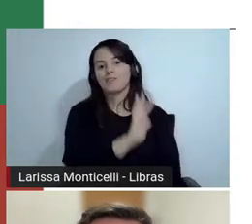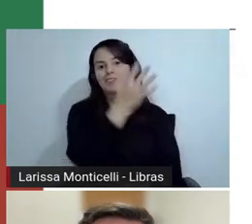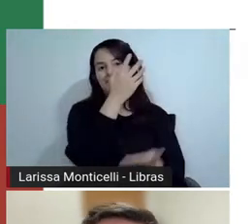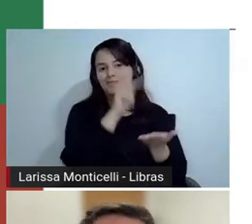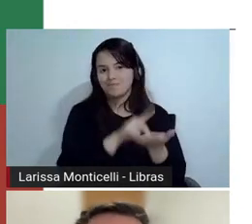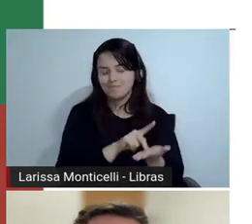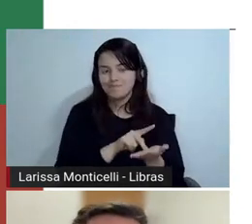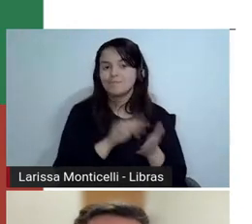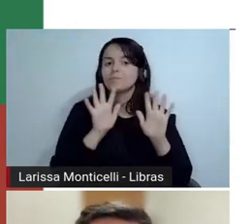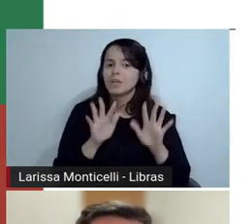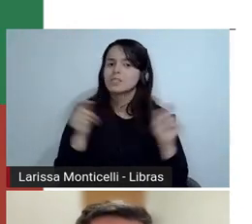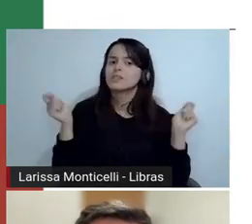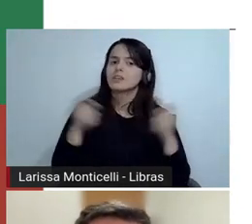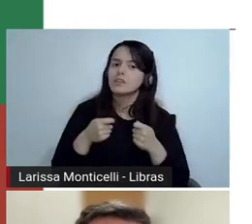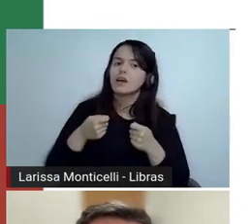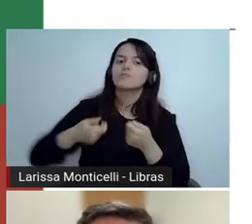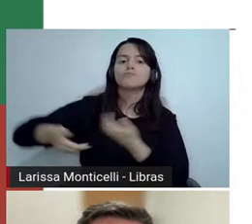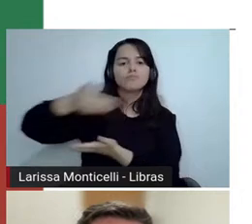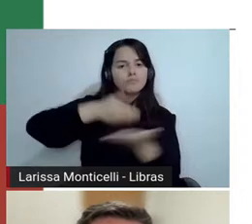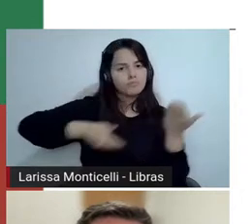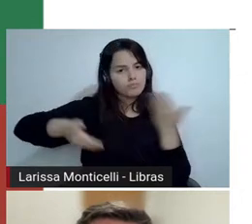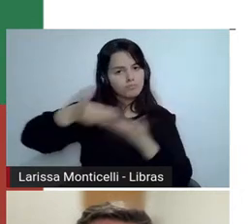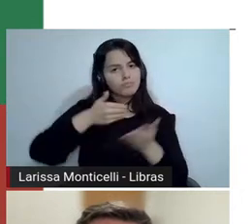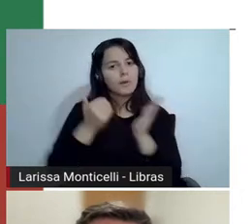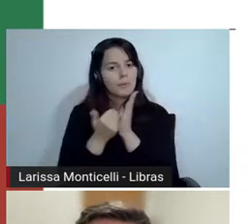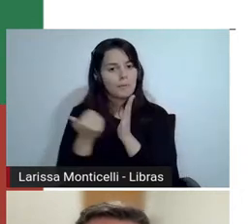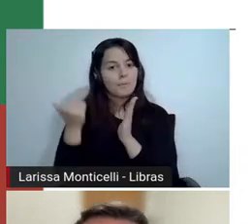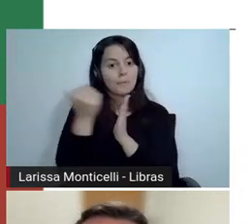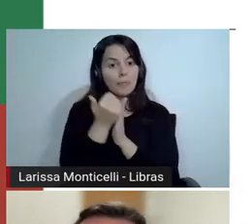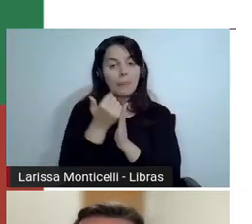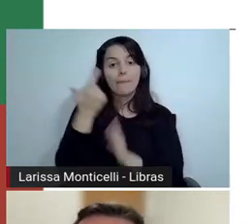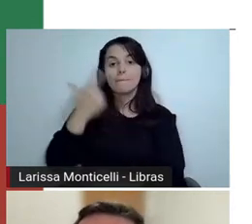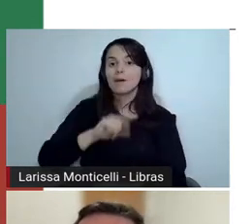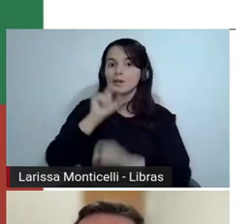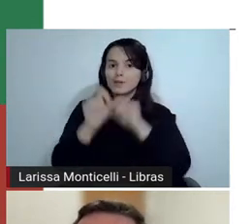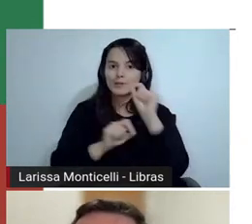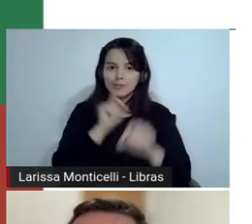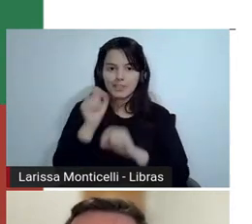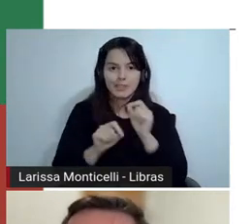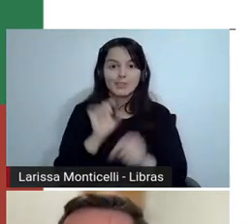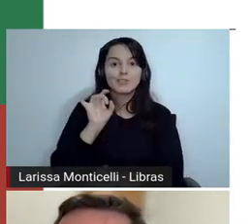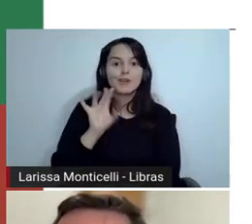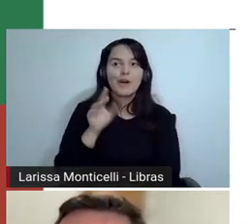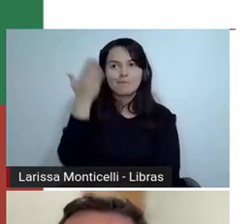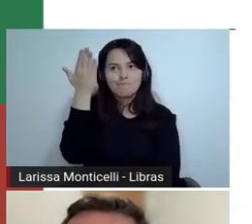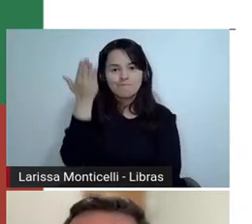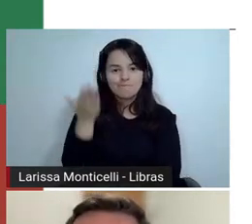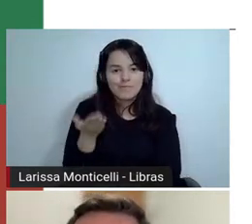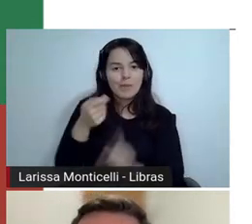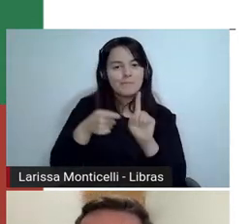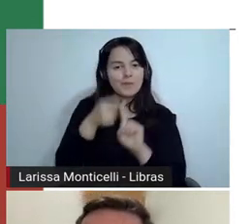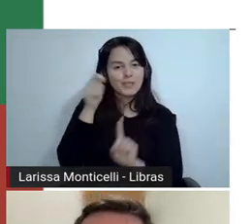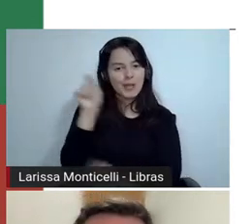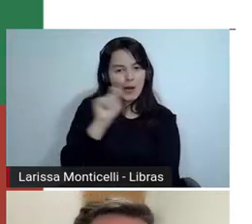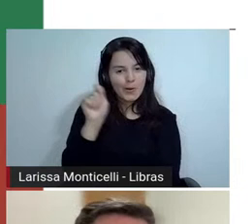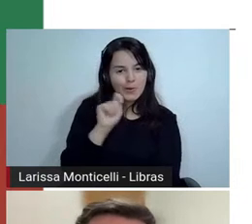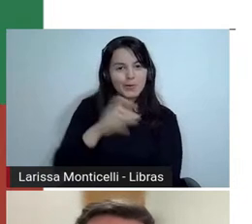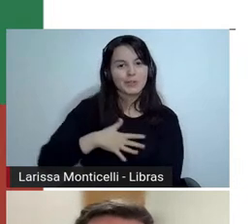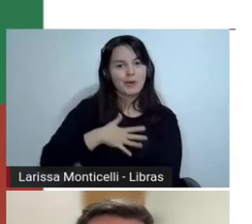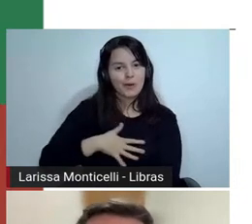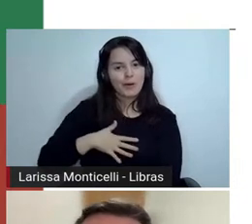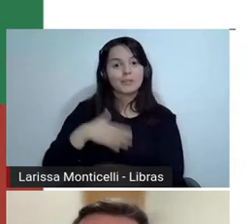Deixa, só para não falar só dos encantados por agosto, né, a professora Daniela Bobardelli diz que agosto